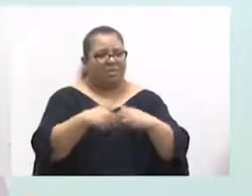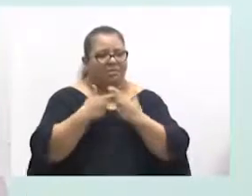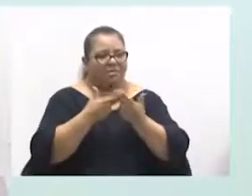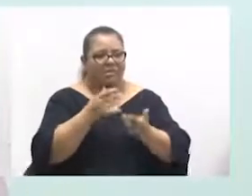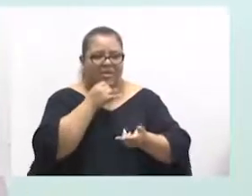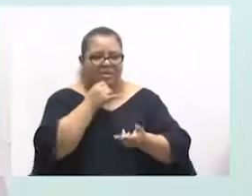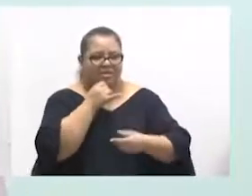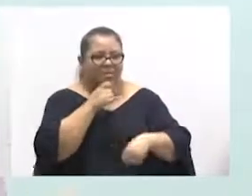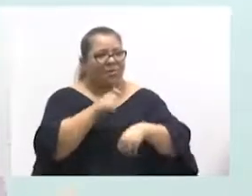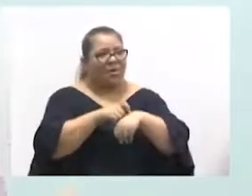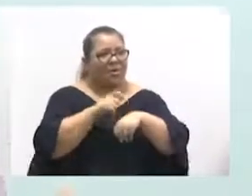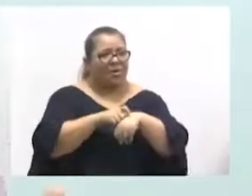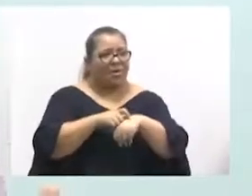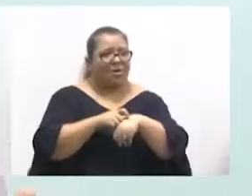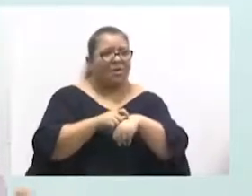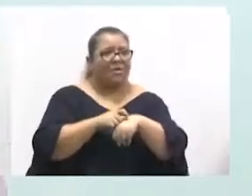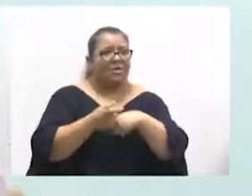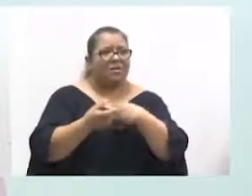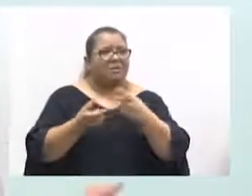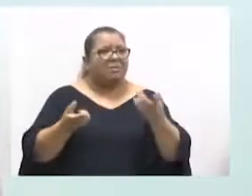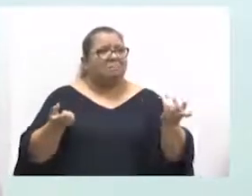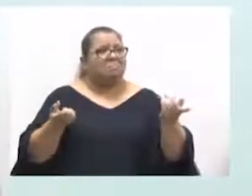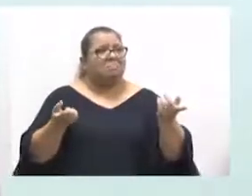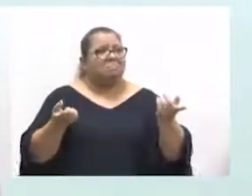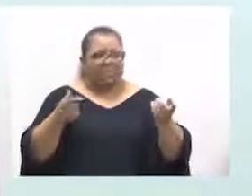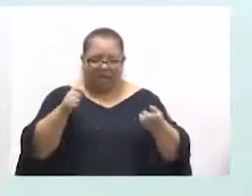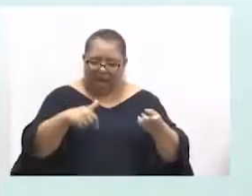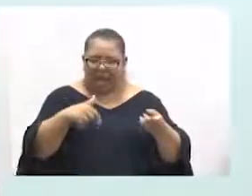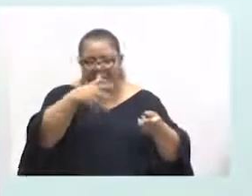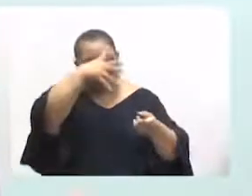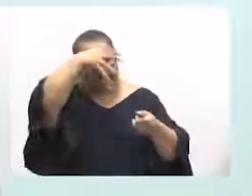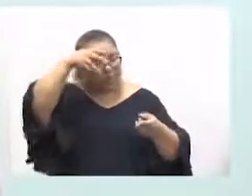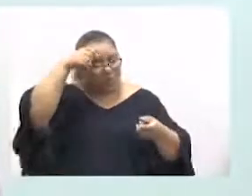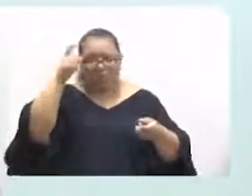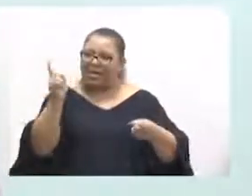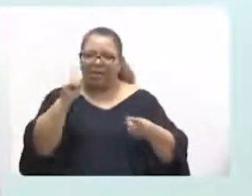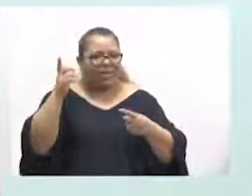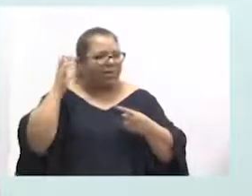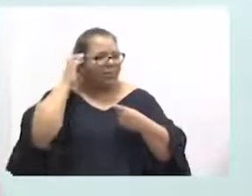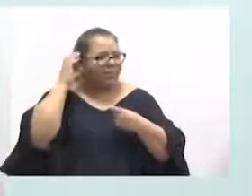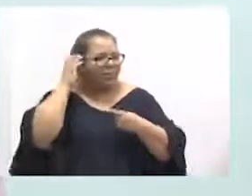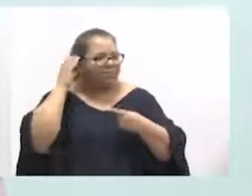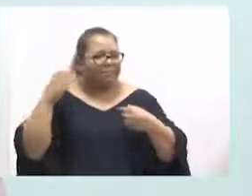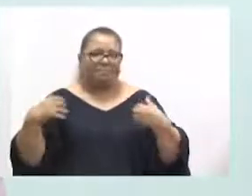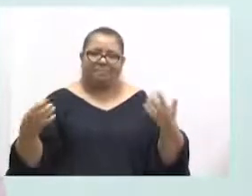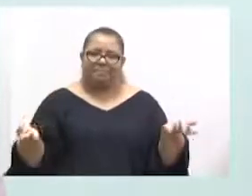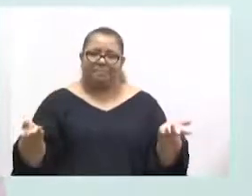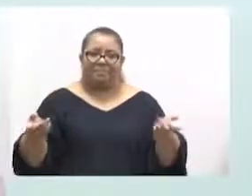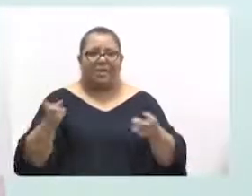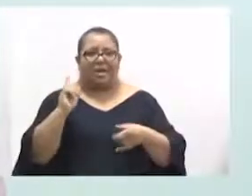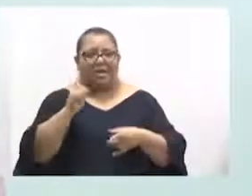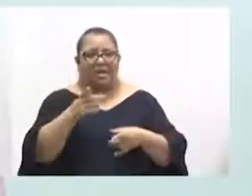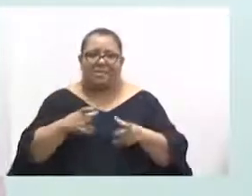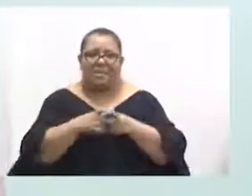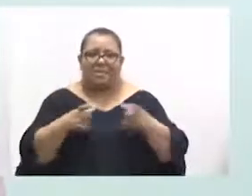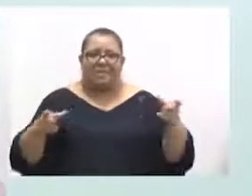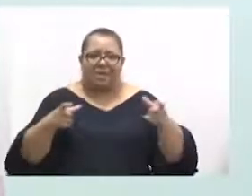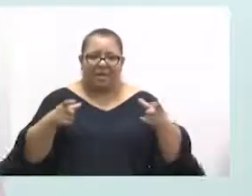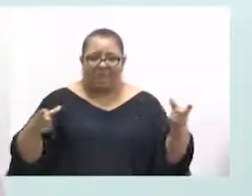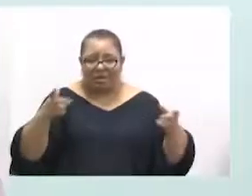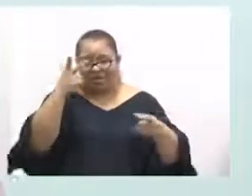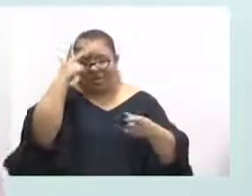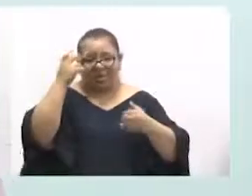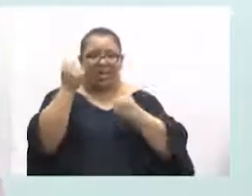o hospital de câncer, ele é do Mato Grosso, ele não é de Cuiabá. Ele atende a maior parte de